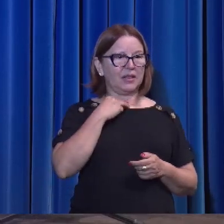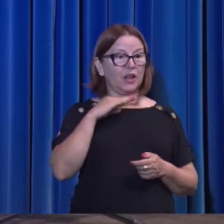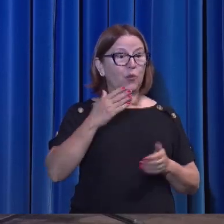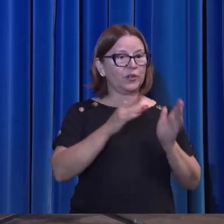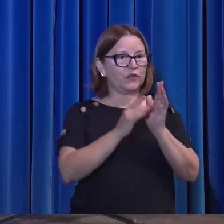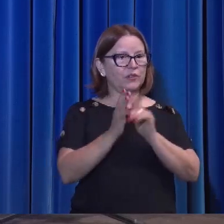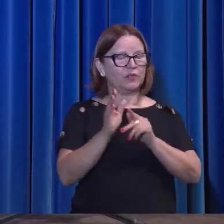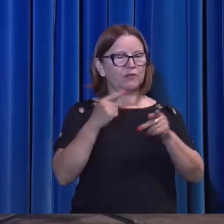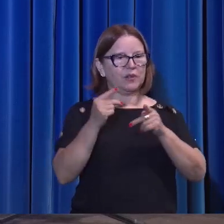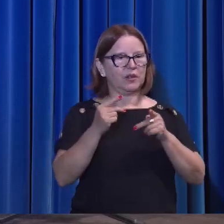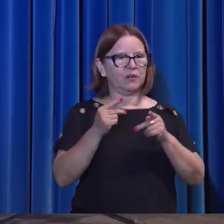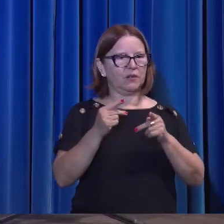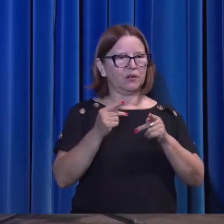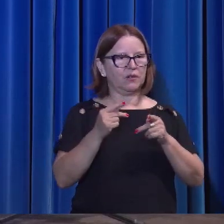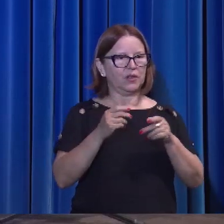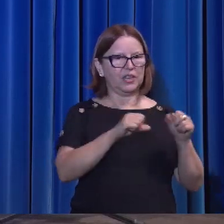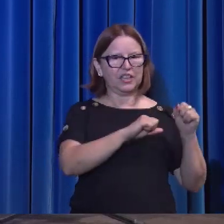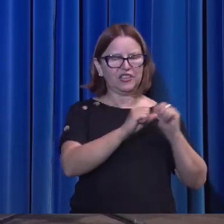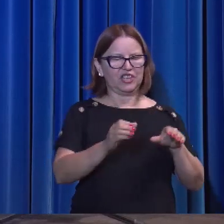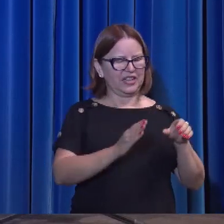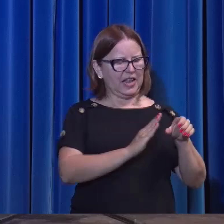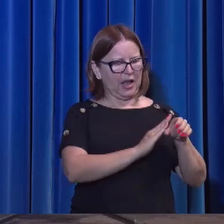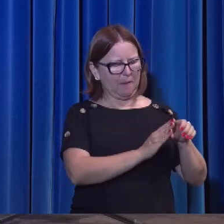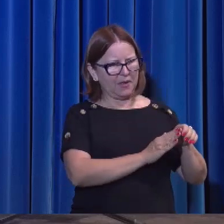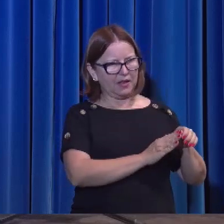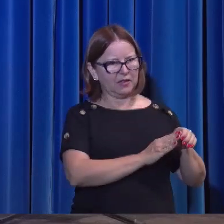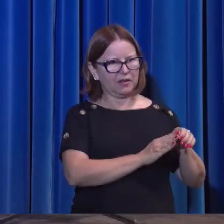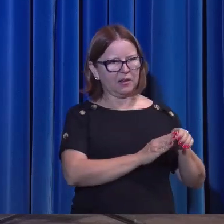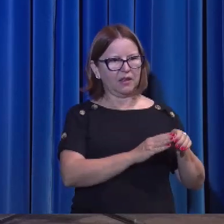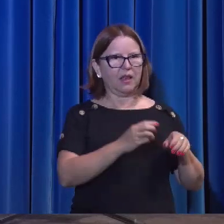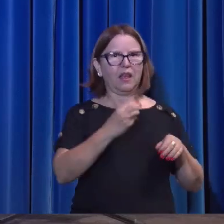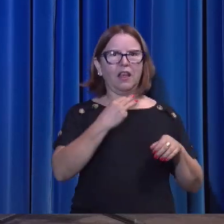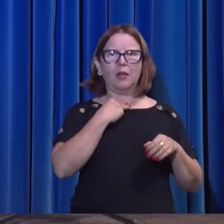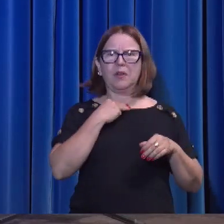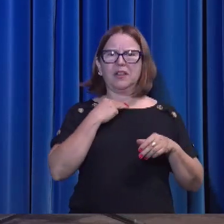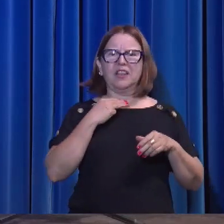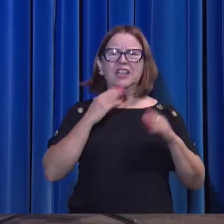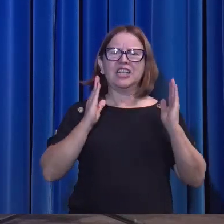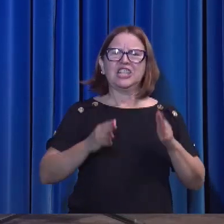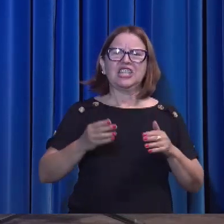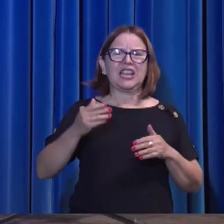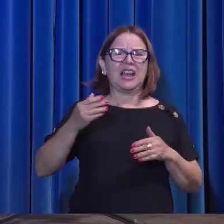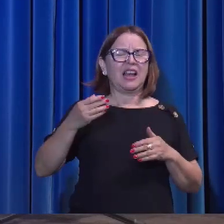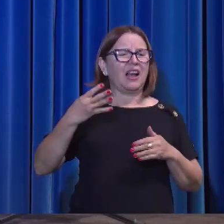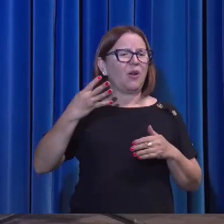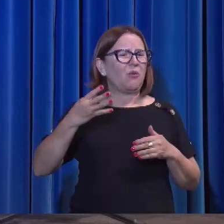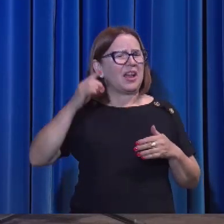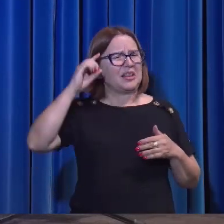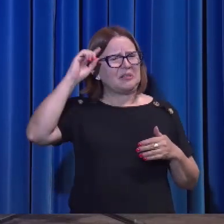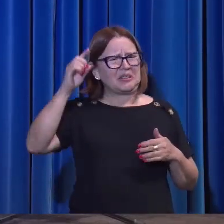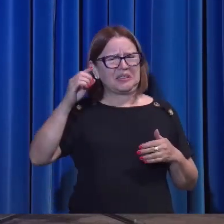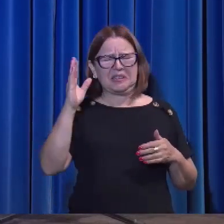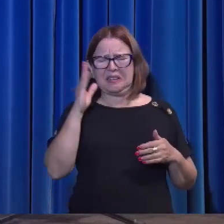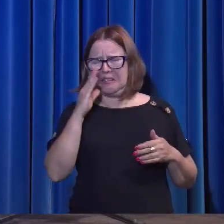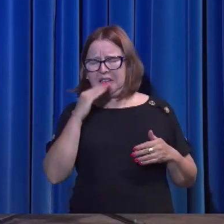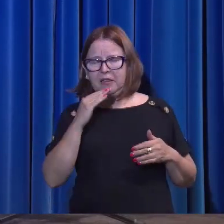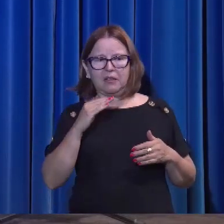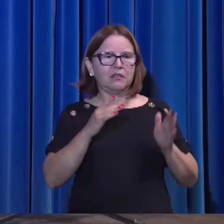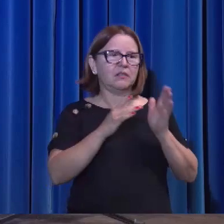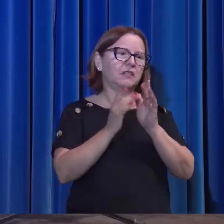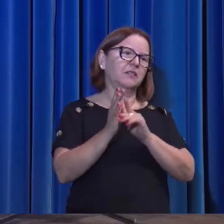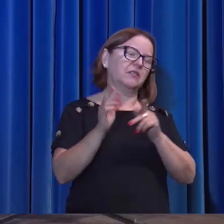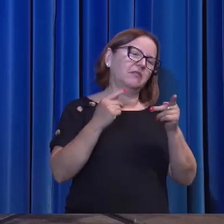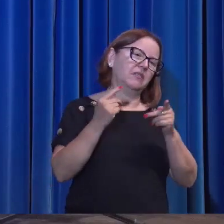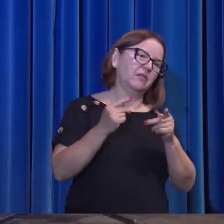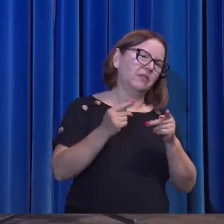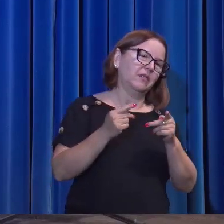quatro dias. E cheira mal. Jesus disse, Marta, não te disse eu que